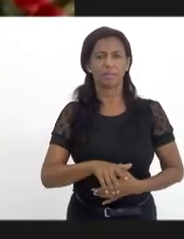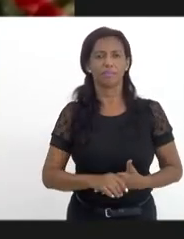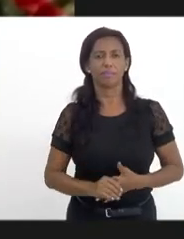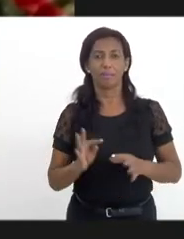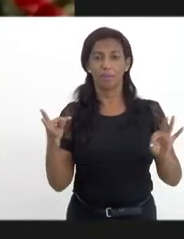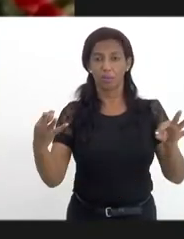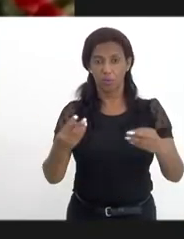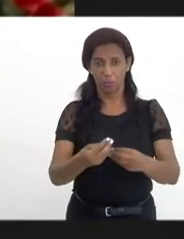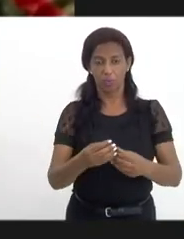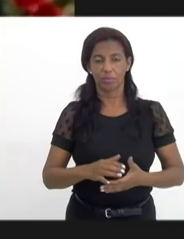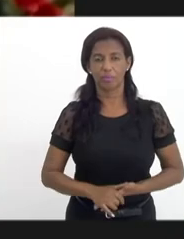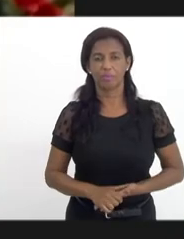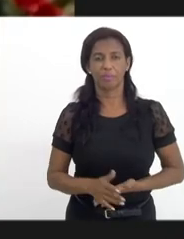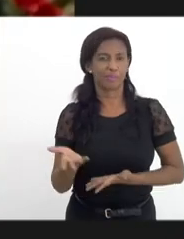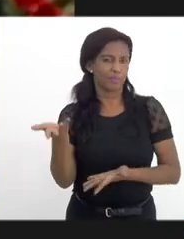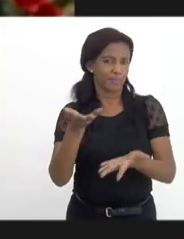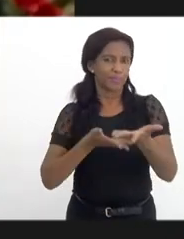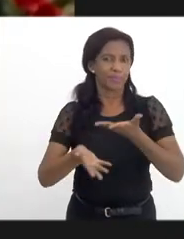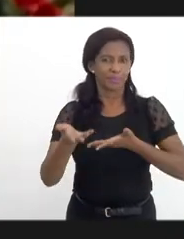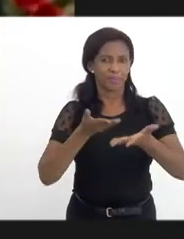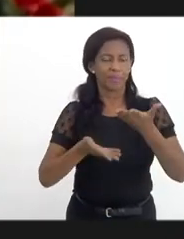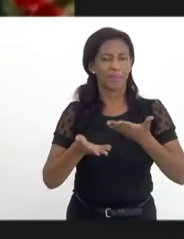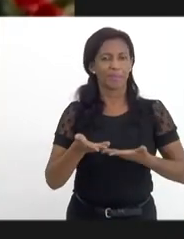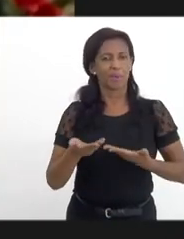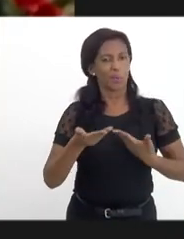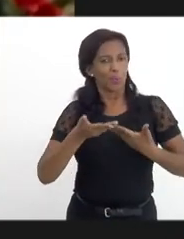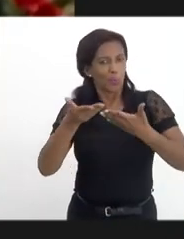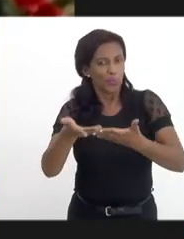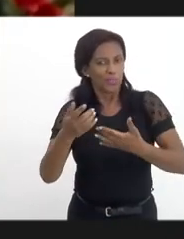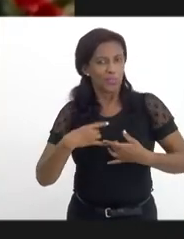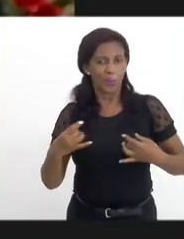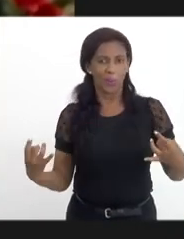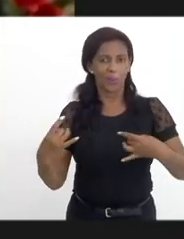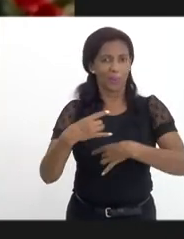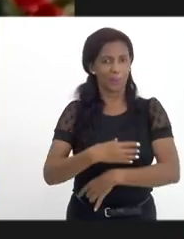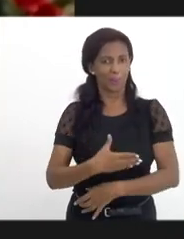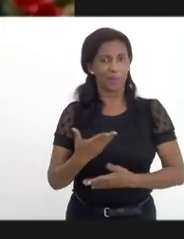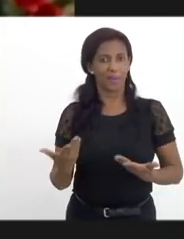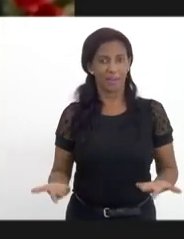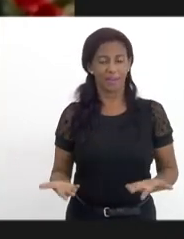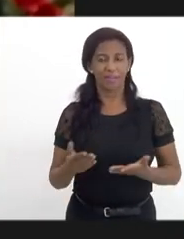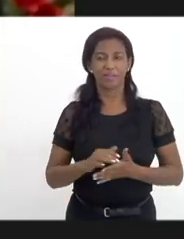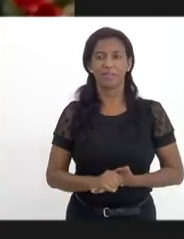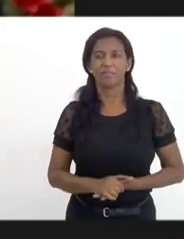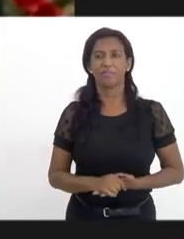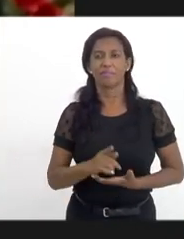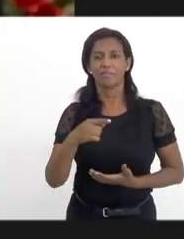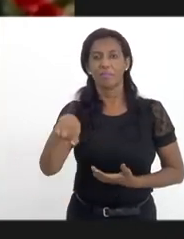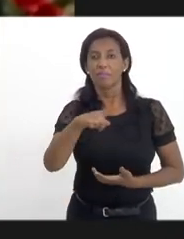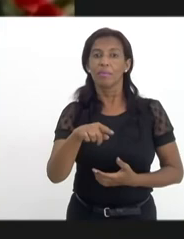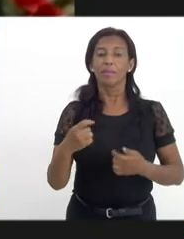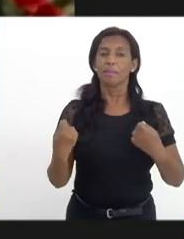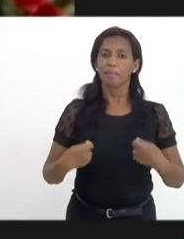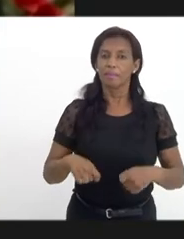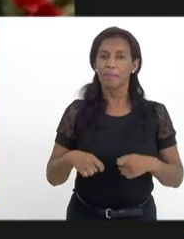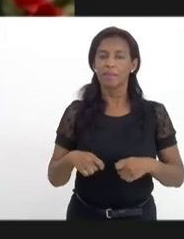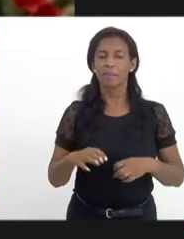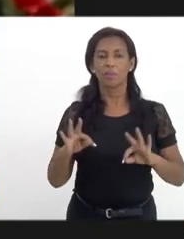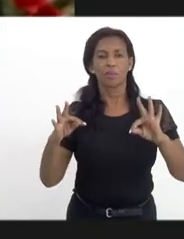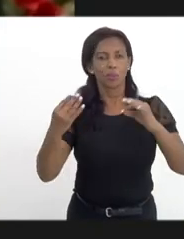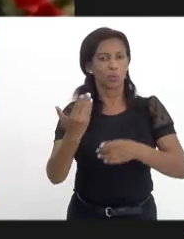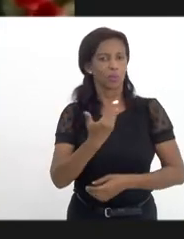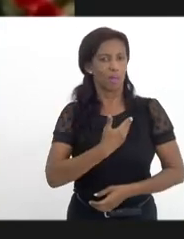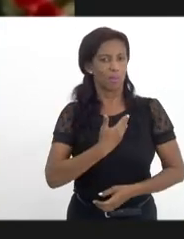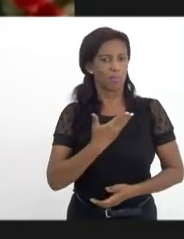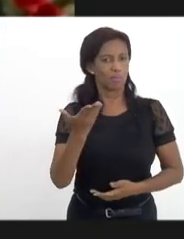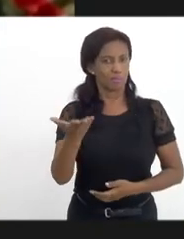a todos pela participação, pelo convite, estou à disposição caso vocês precisem, todos os colegas aqui